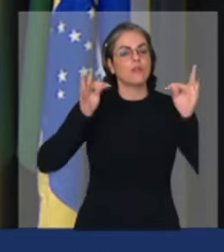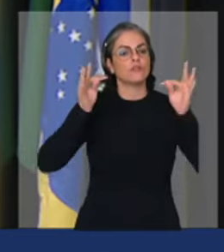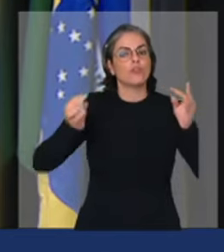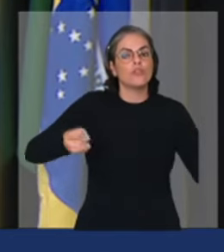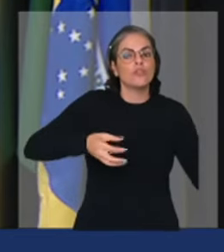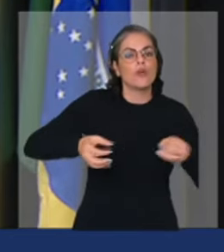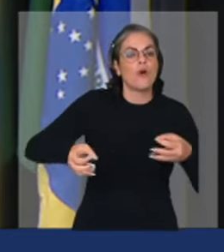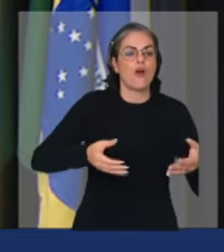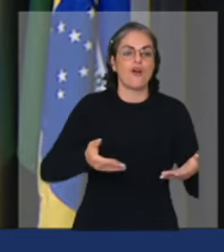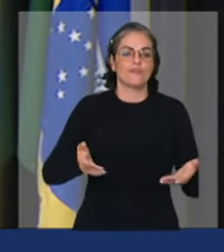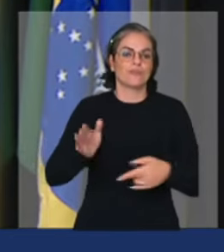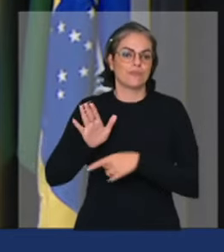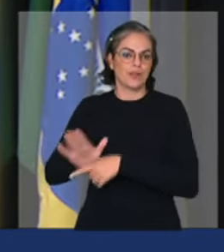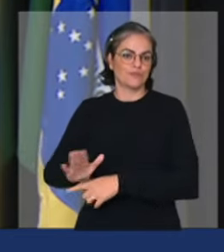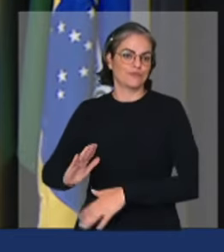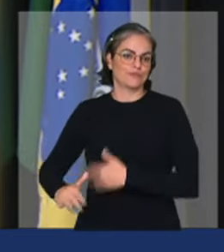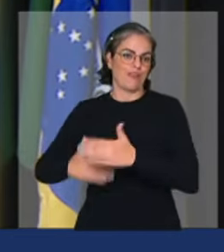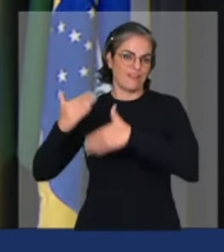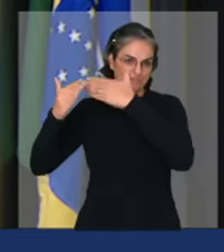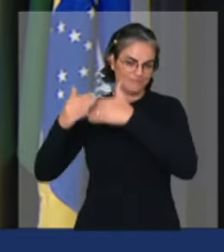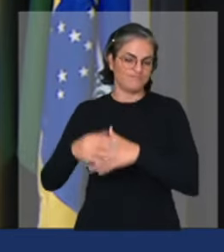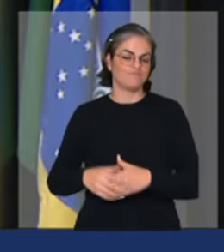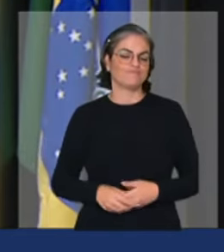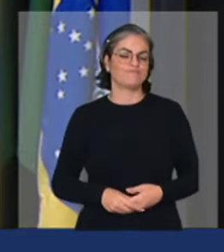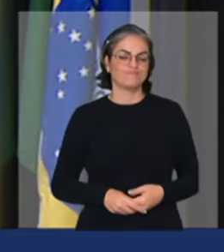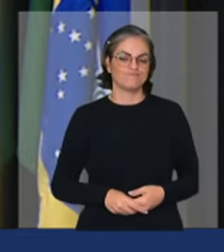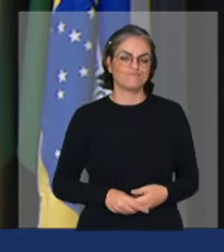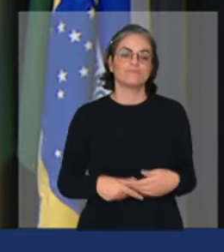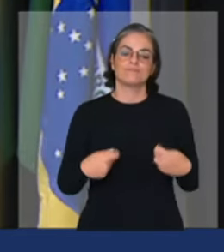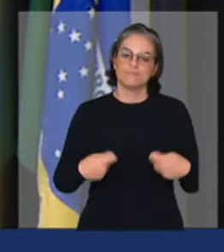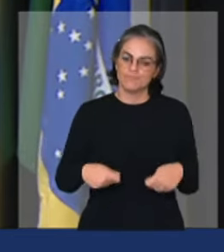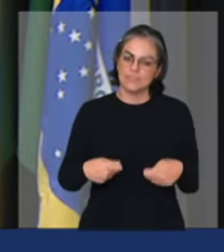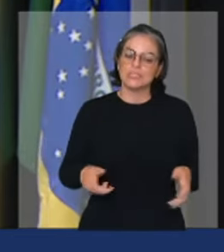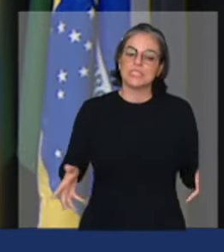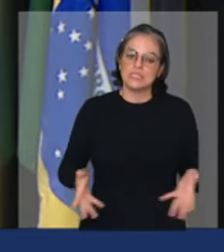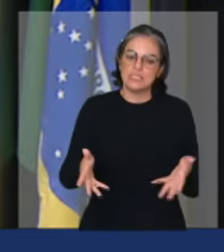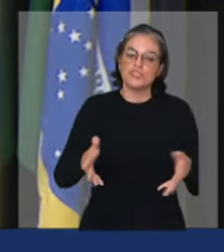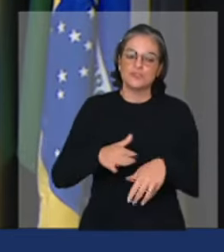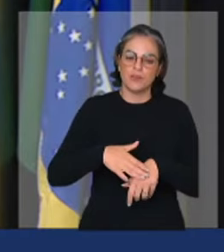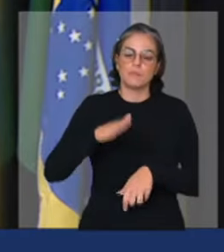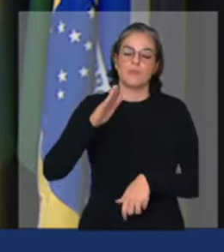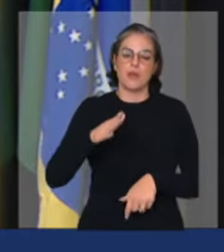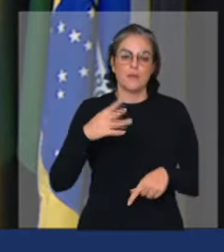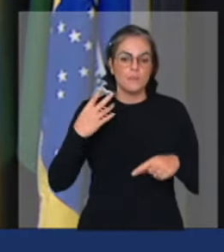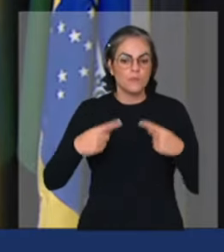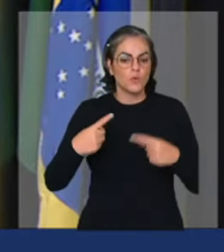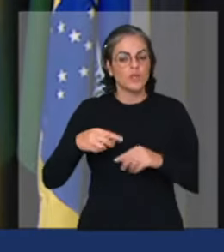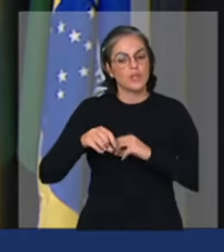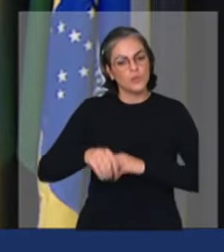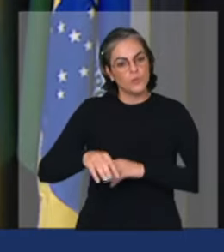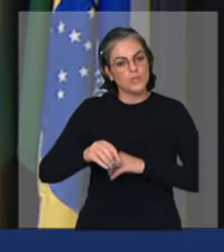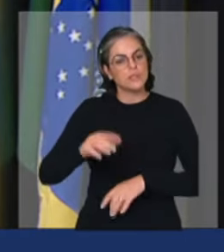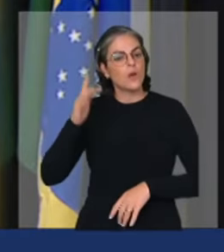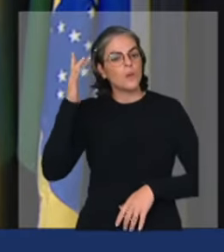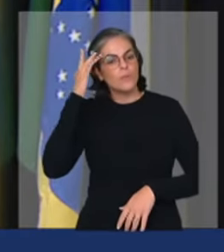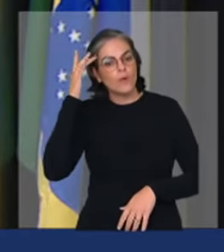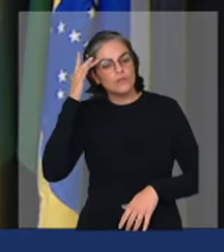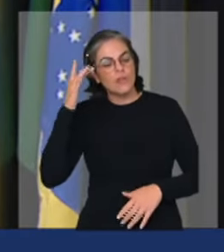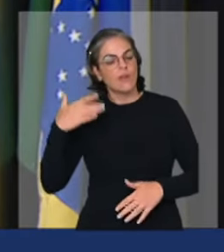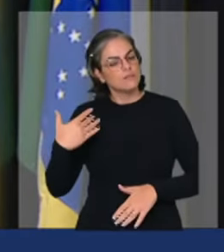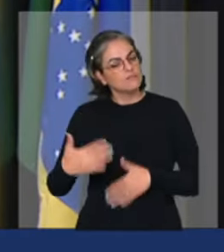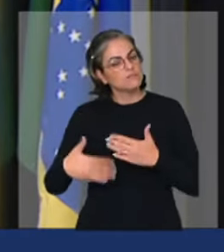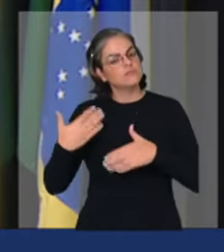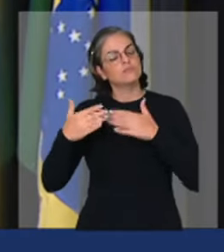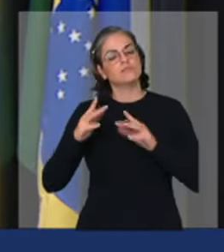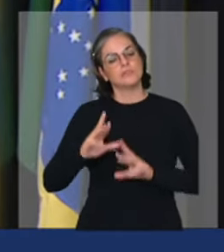suas produções precisamos criar ainda mais incentivos e políticas de educação e modernização para mudar o quadro